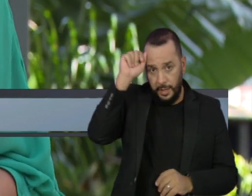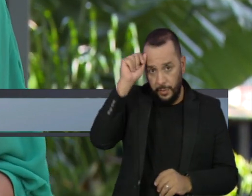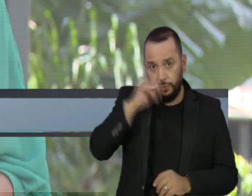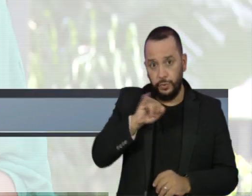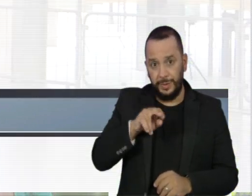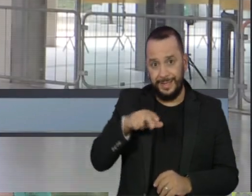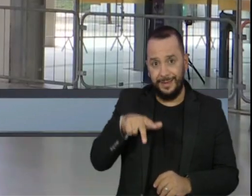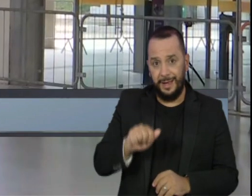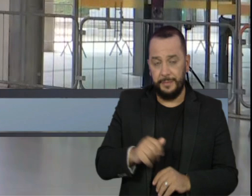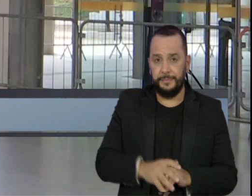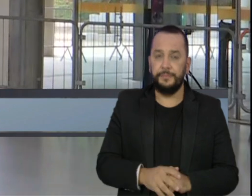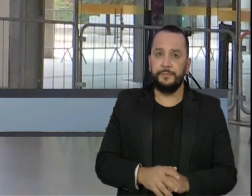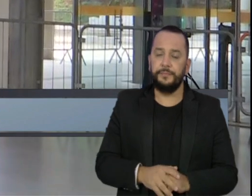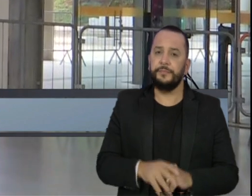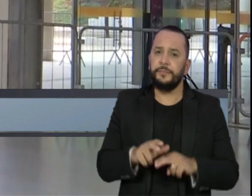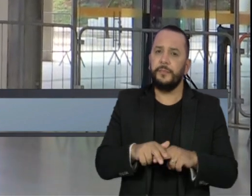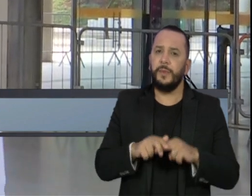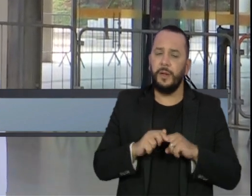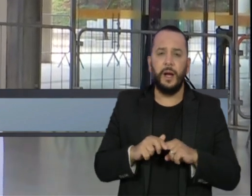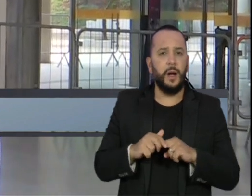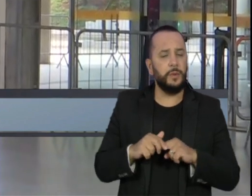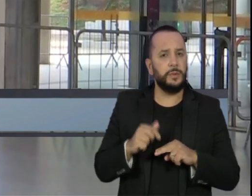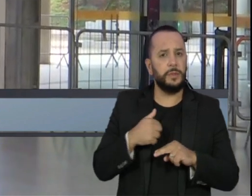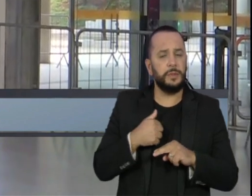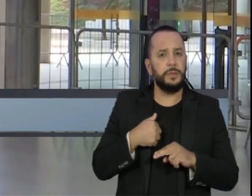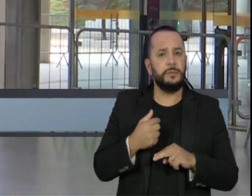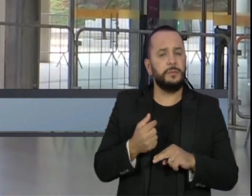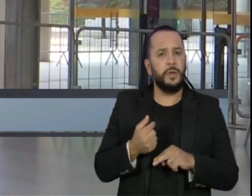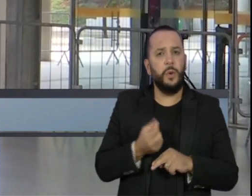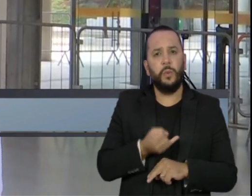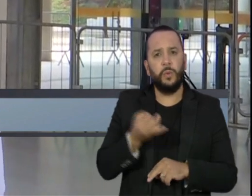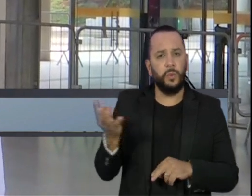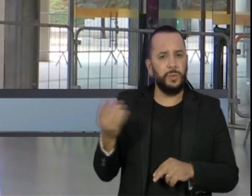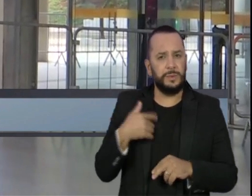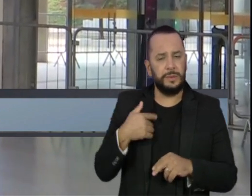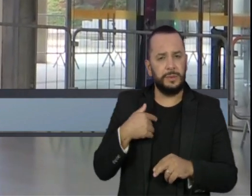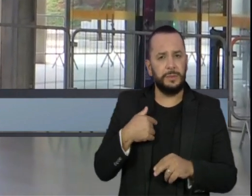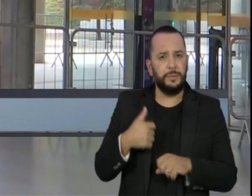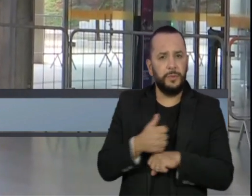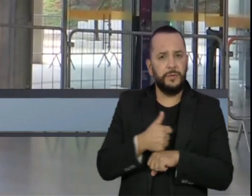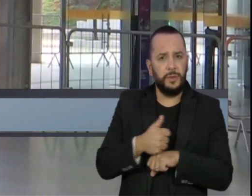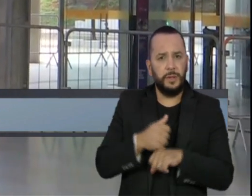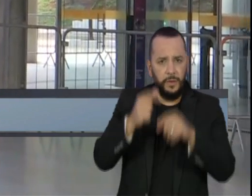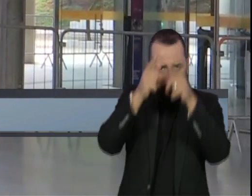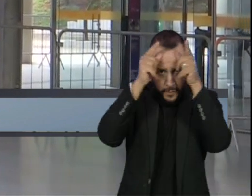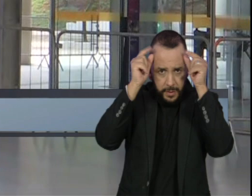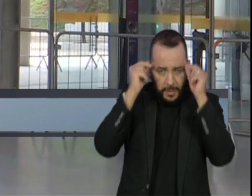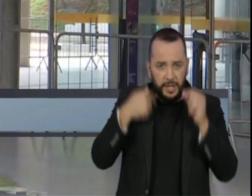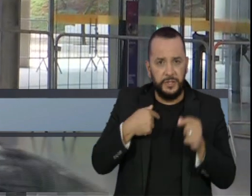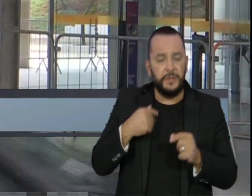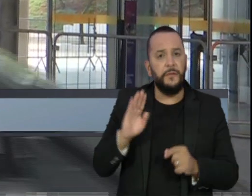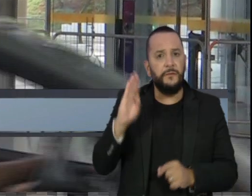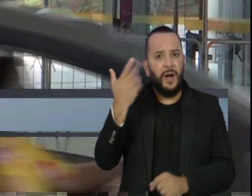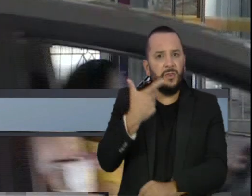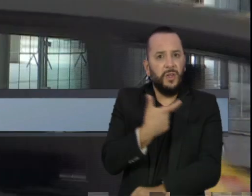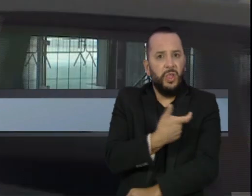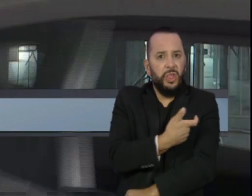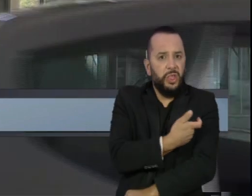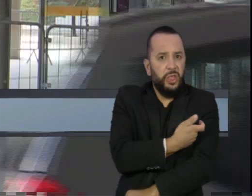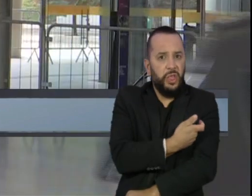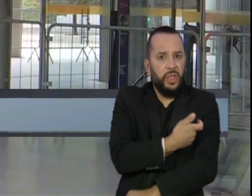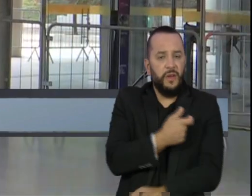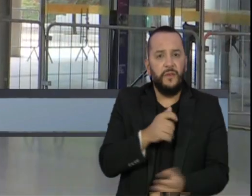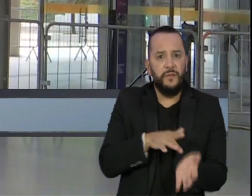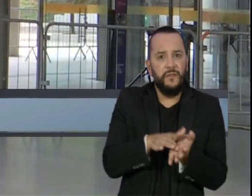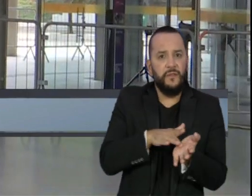Juliana Silva. Por causa de alguns técnicos de enfermagem que simularem, foram flagrados, simulando, aplicando a vacina contra a Covid-19,